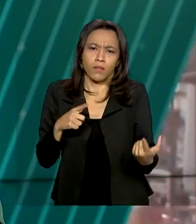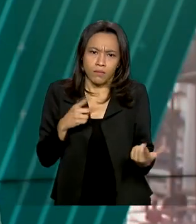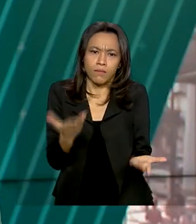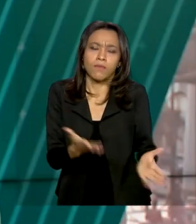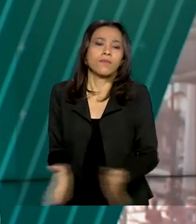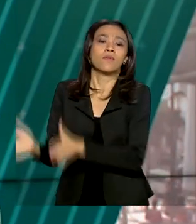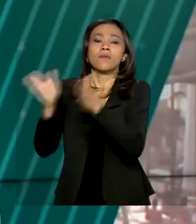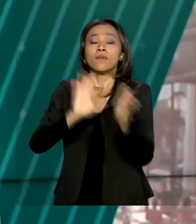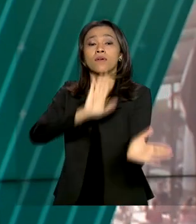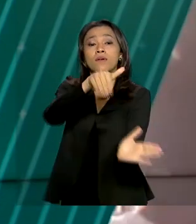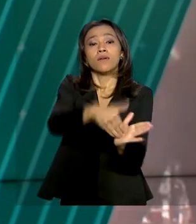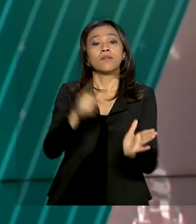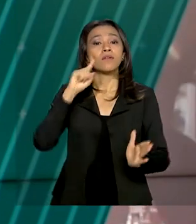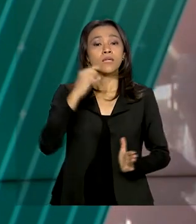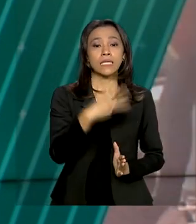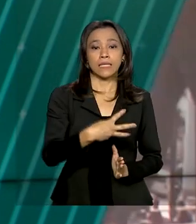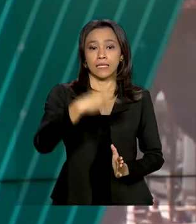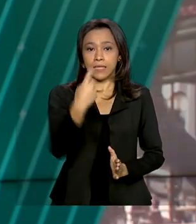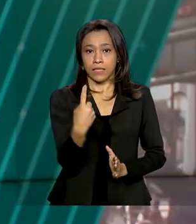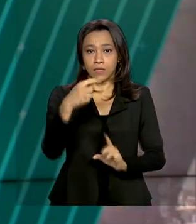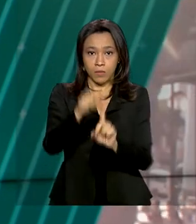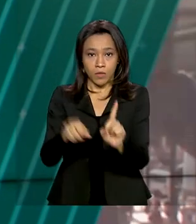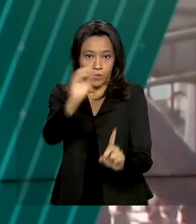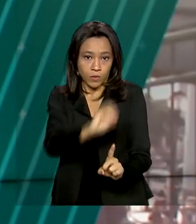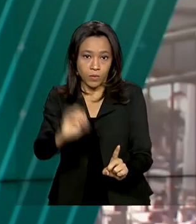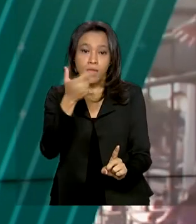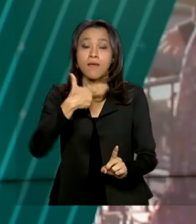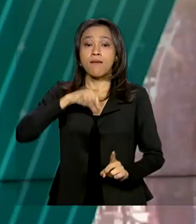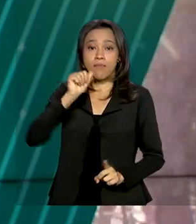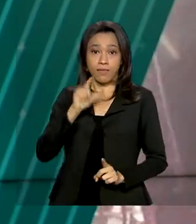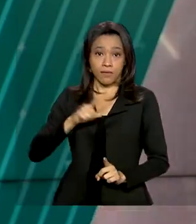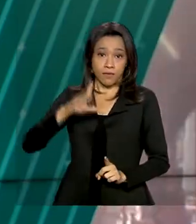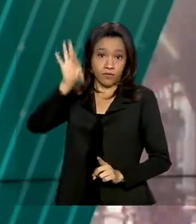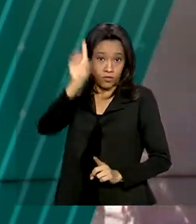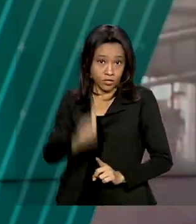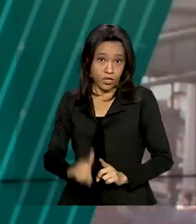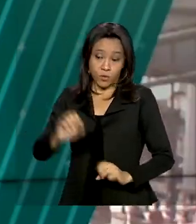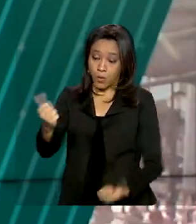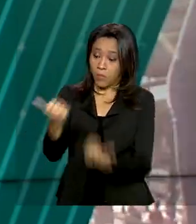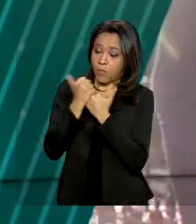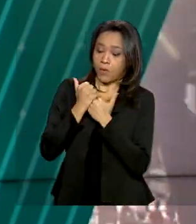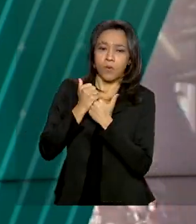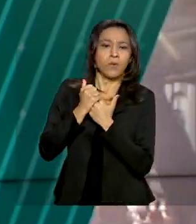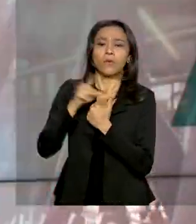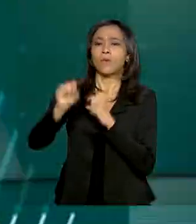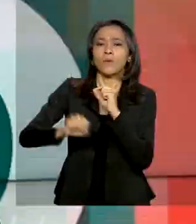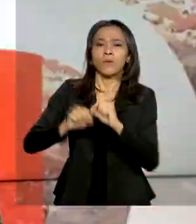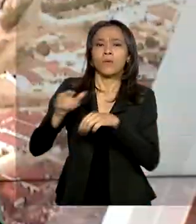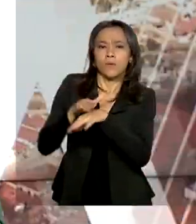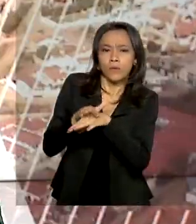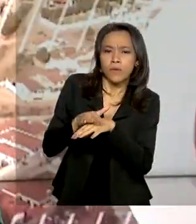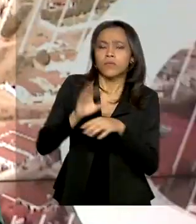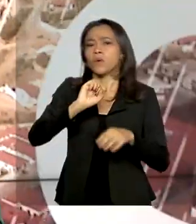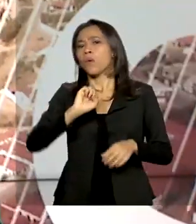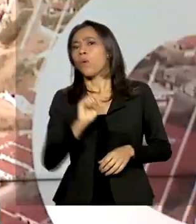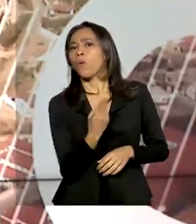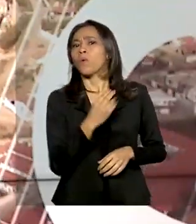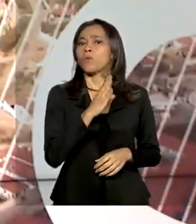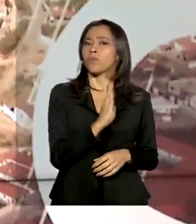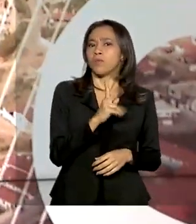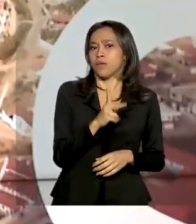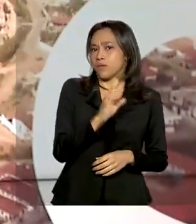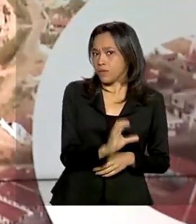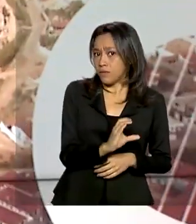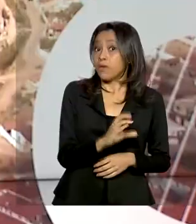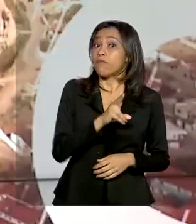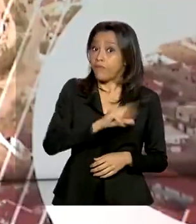E até o dia 31 de outubro, quem tem direito ao auxílio doença ou ao benefício de prestação continuada, o BPC, vai